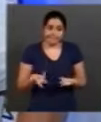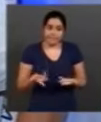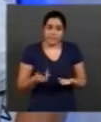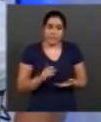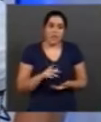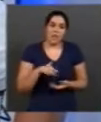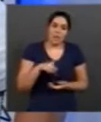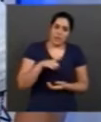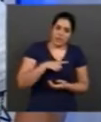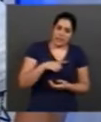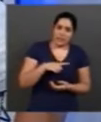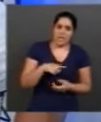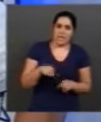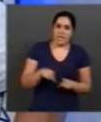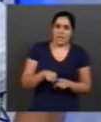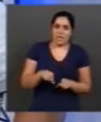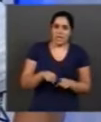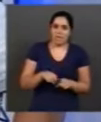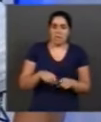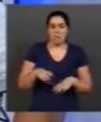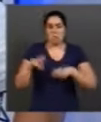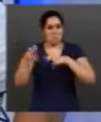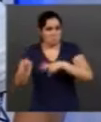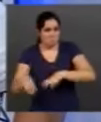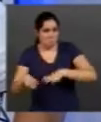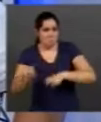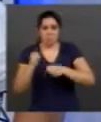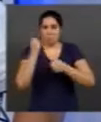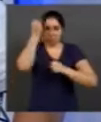equipamentos também no ambiente rural e industrial.